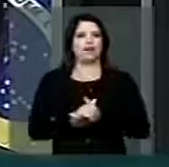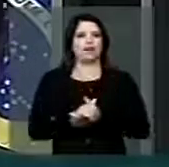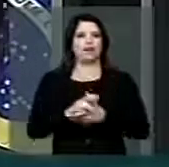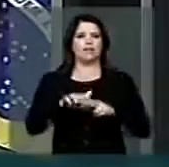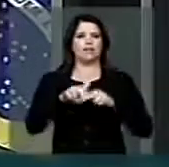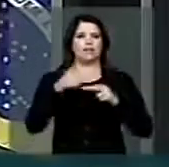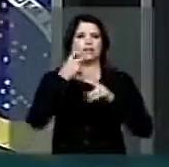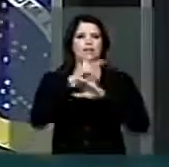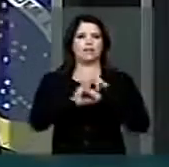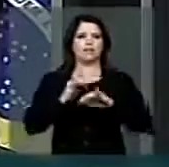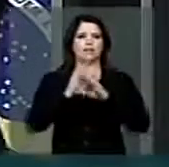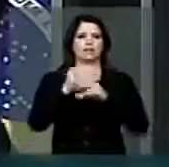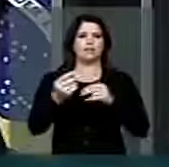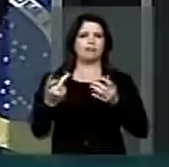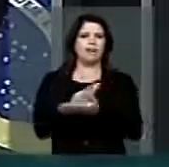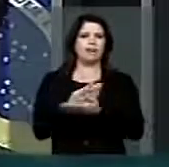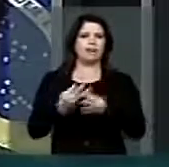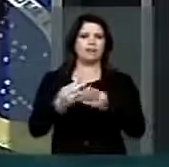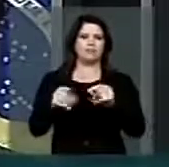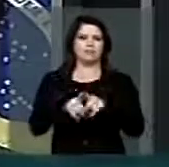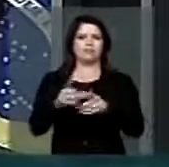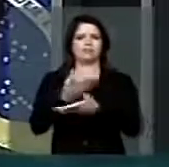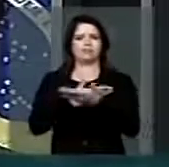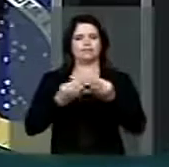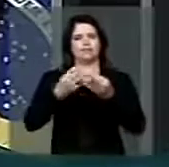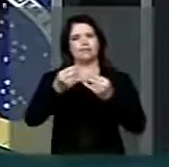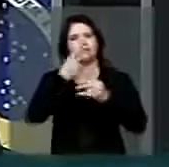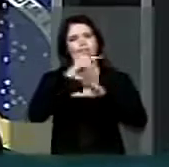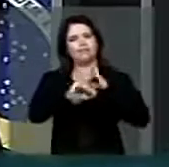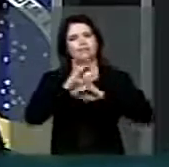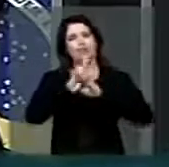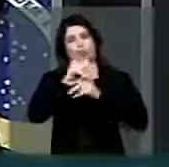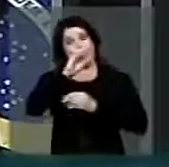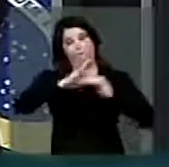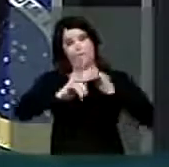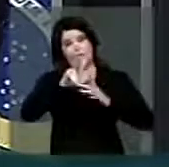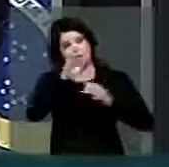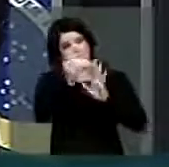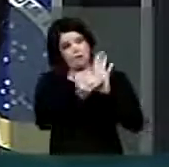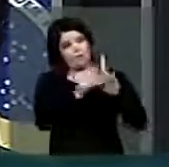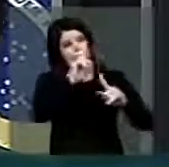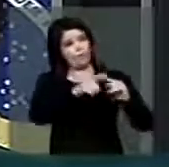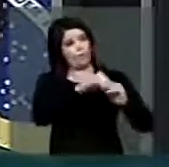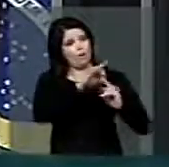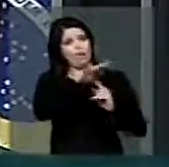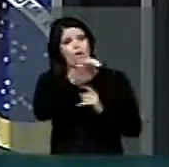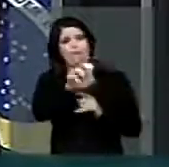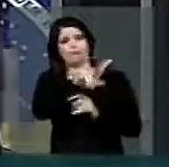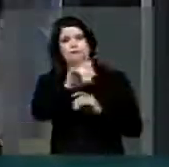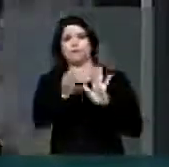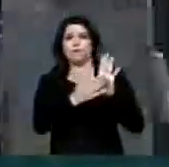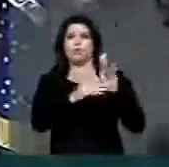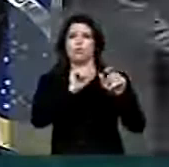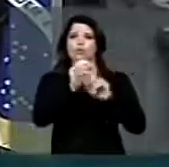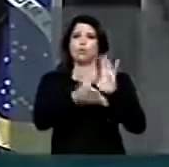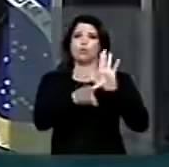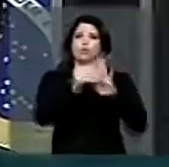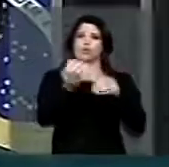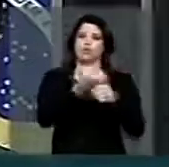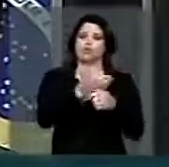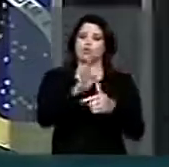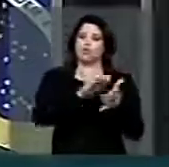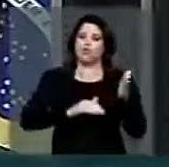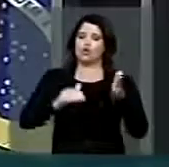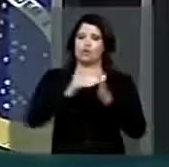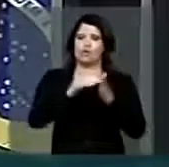a casa pretende fazer como forma de qualificar o crime, é a proposta que está prevista na emenda substitutiva